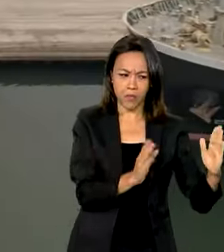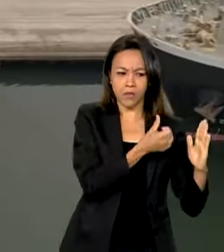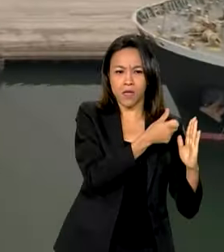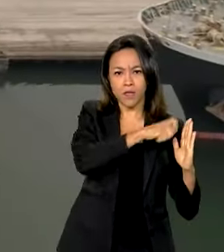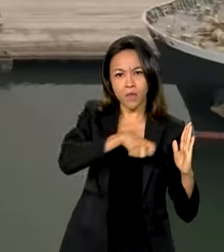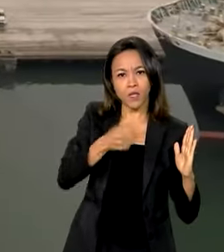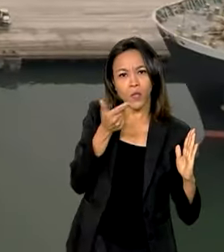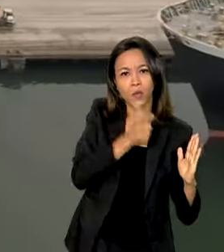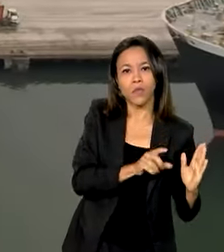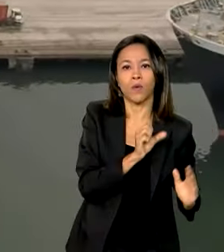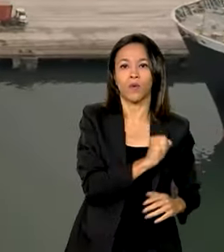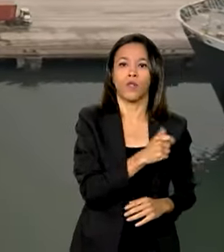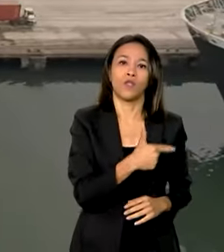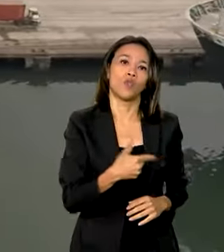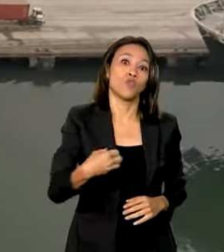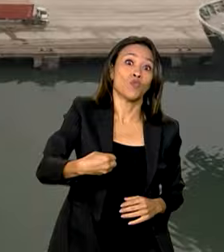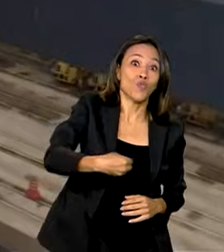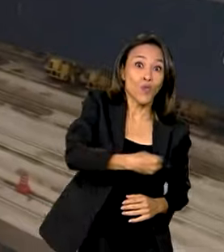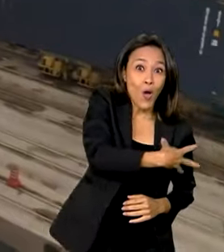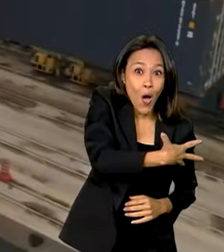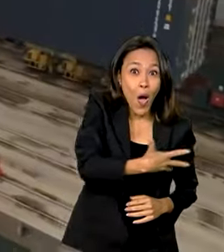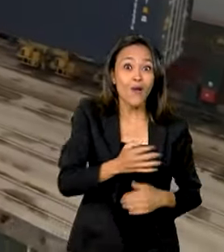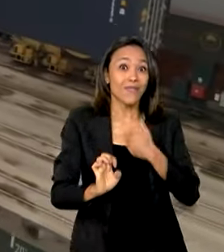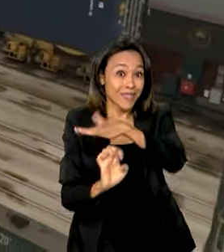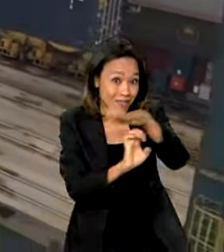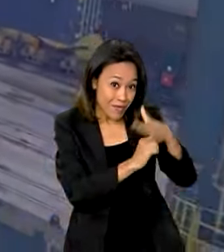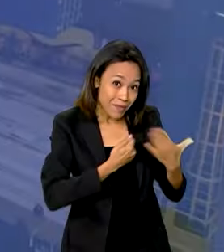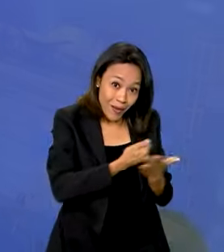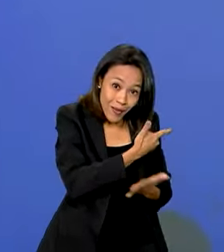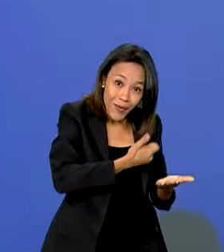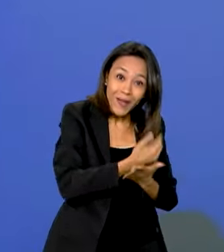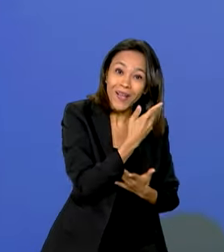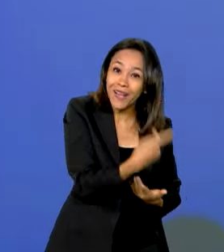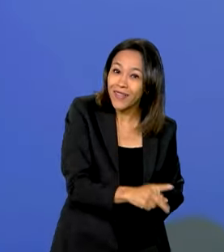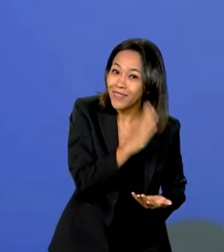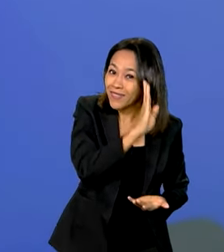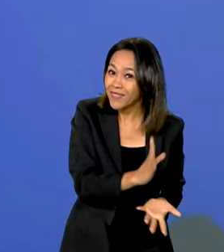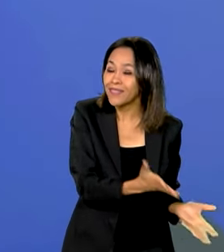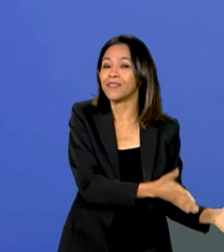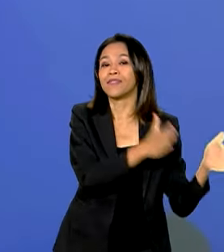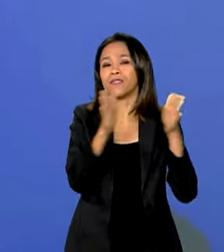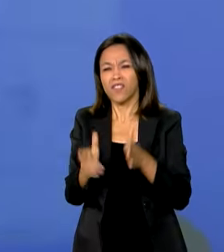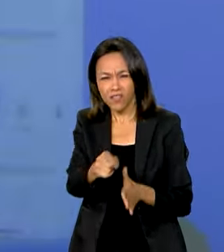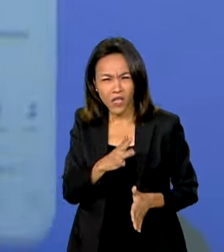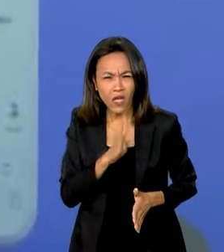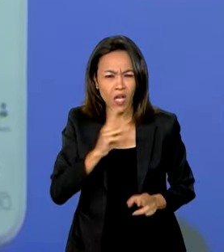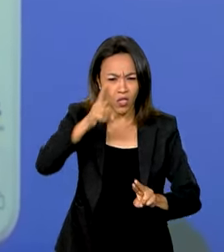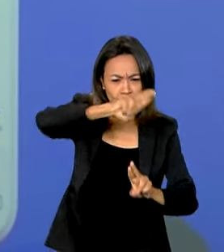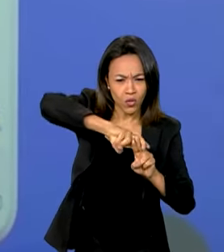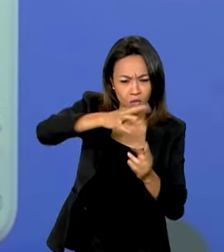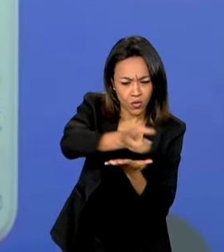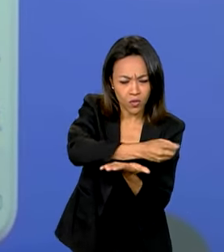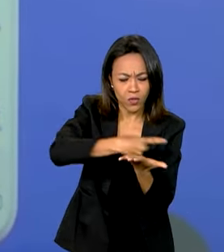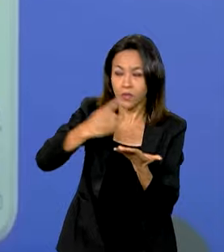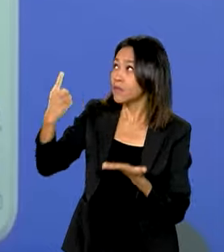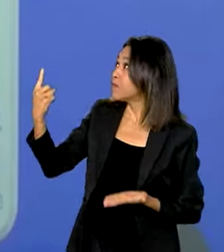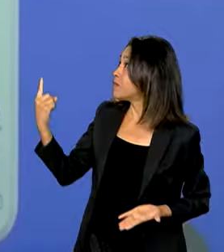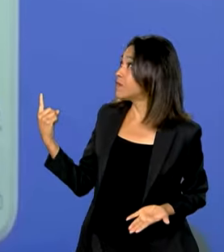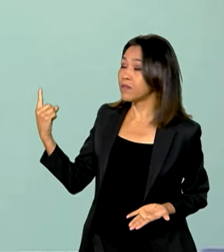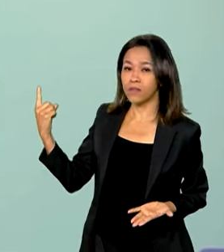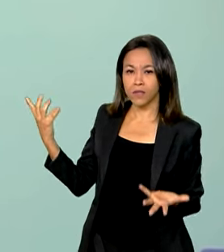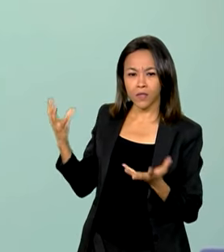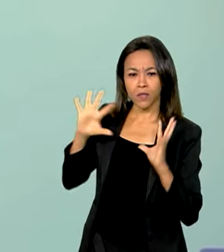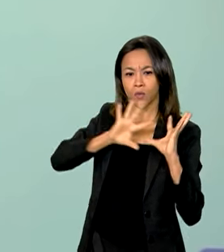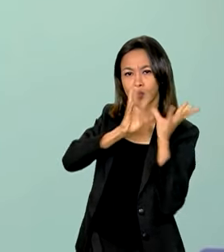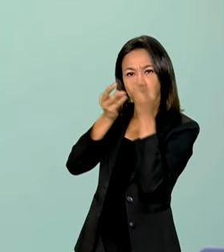conquistou 82 novos clientes para exportações brasileiras. E você conhece o SUS Digital? O aplicativo que reúne